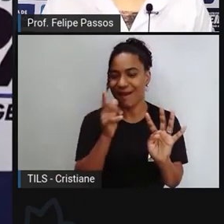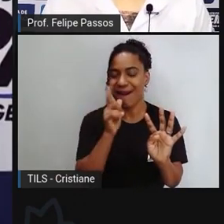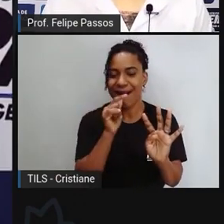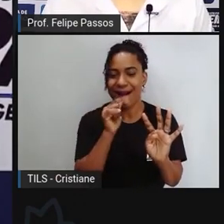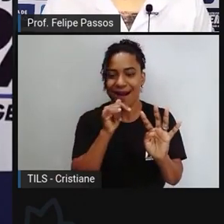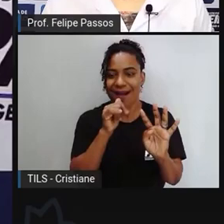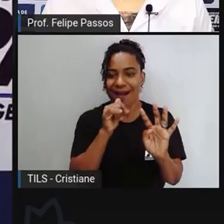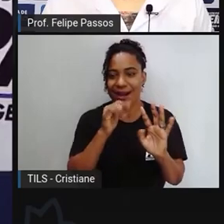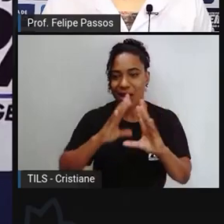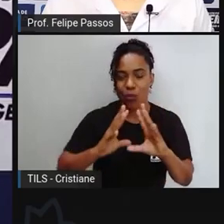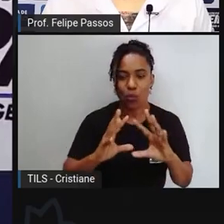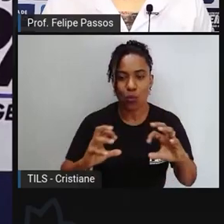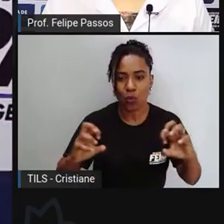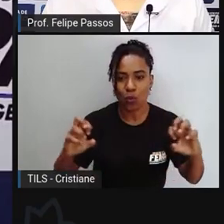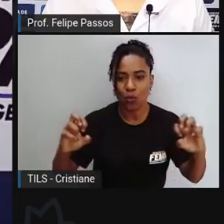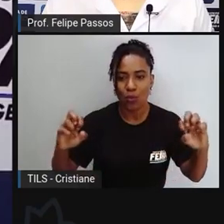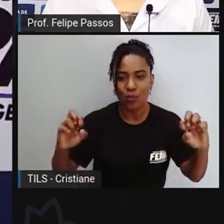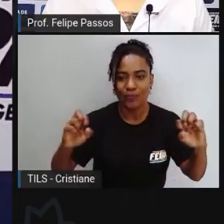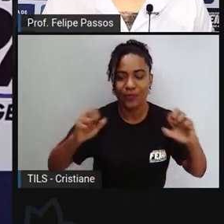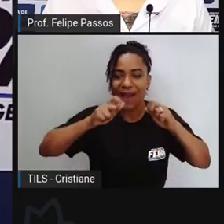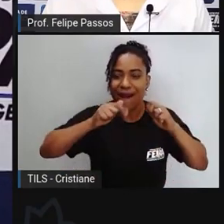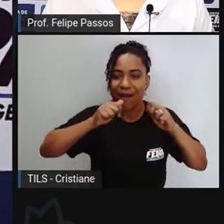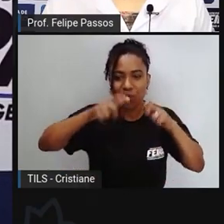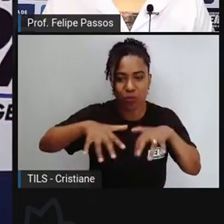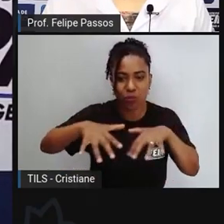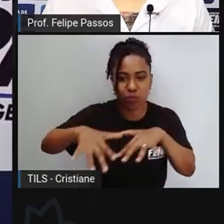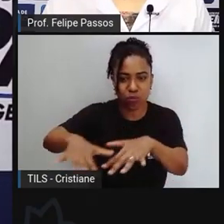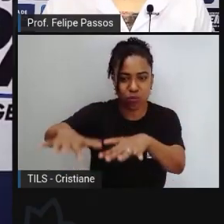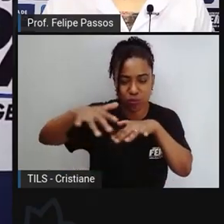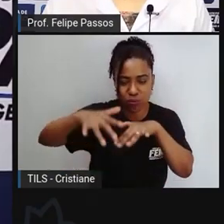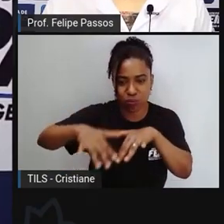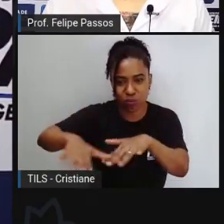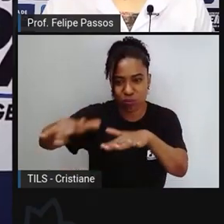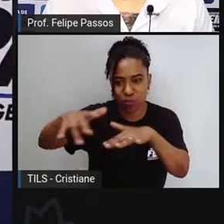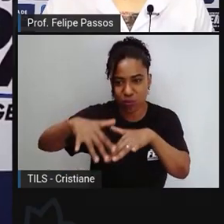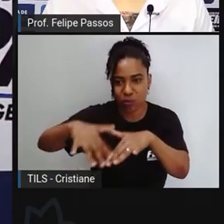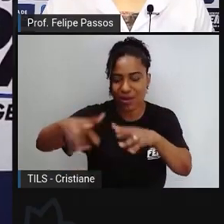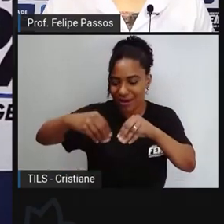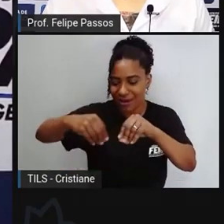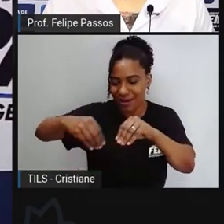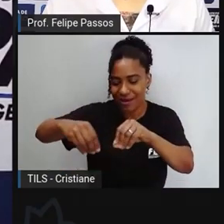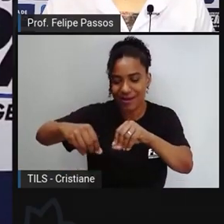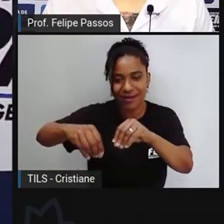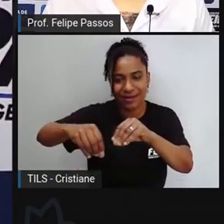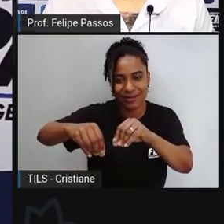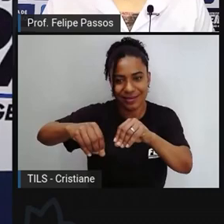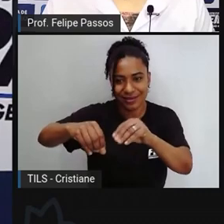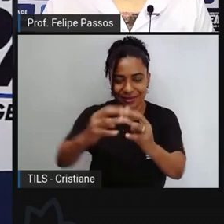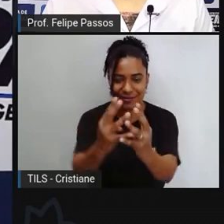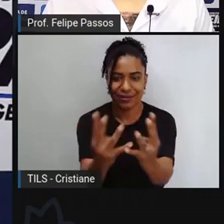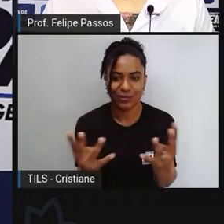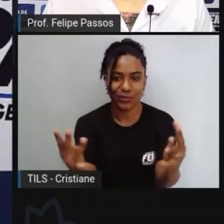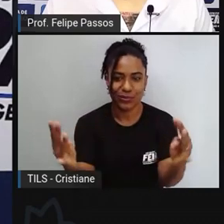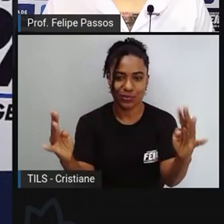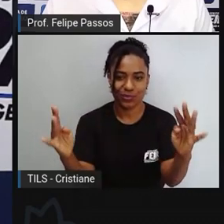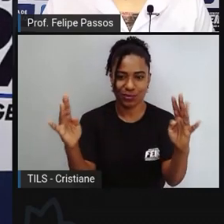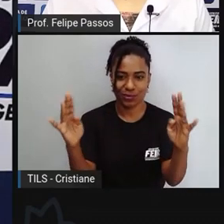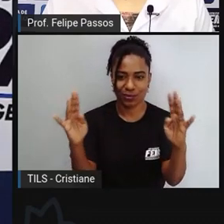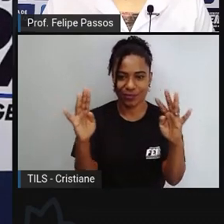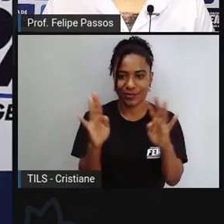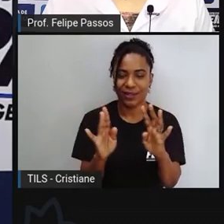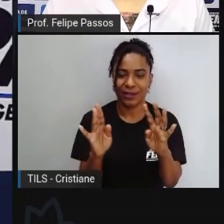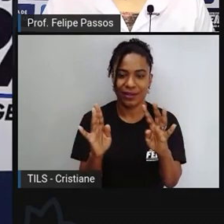as chuvas carrei areia e gere a